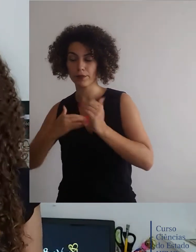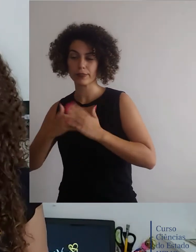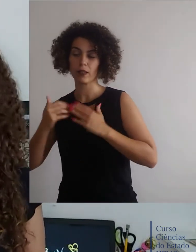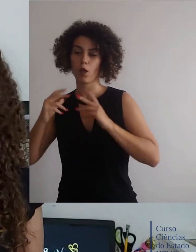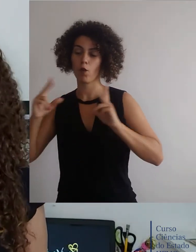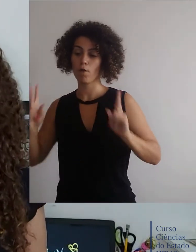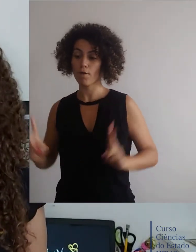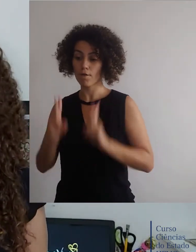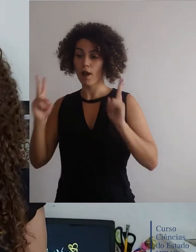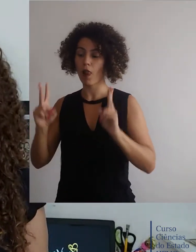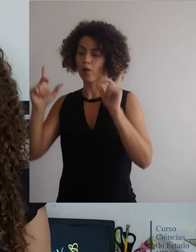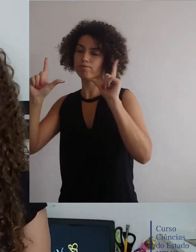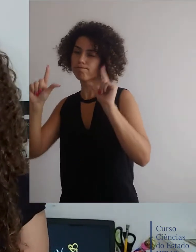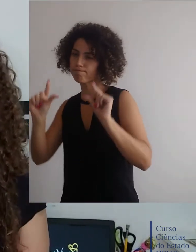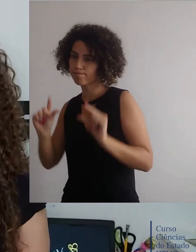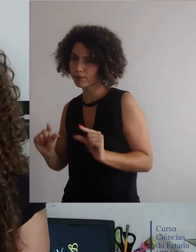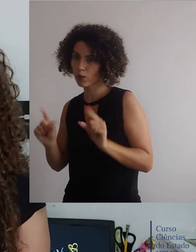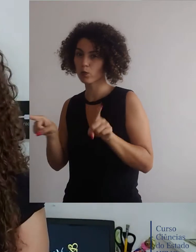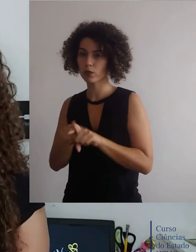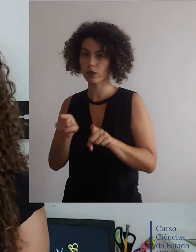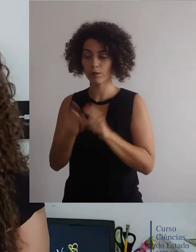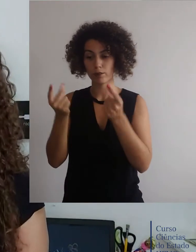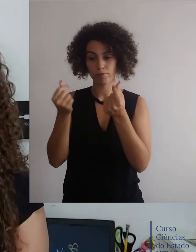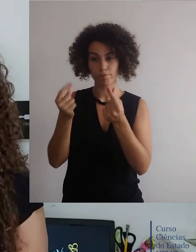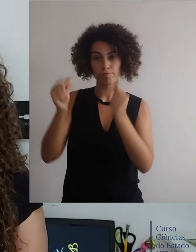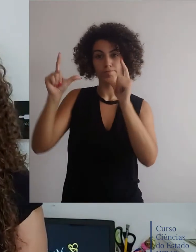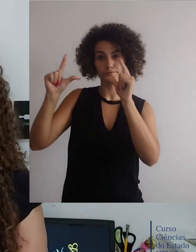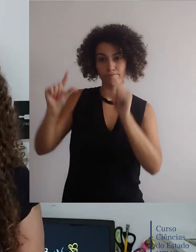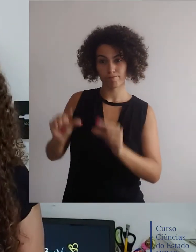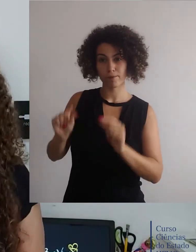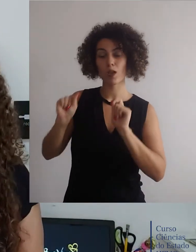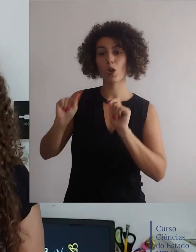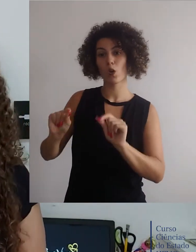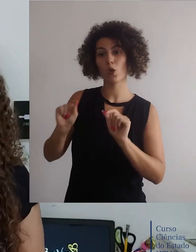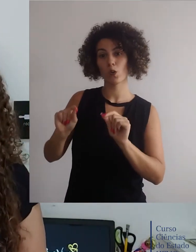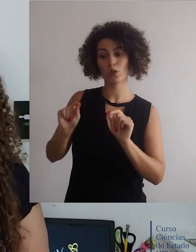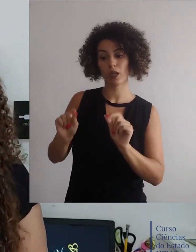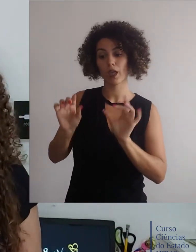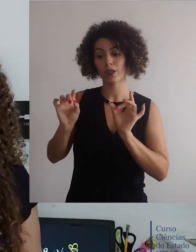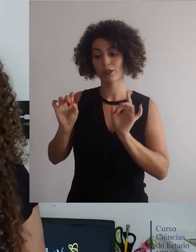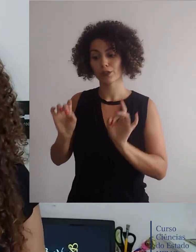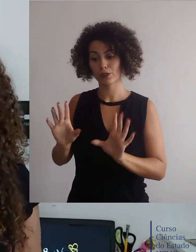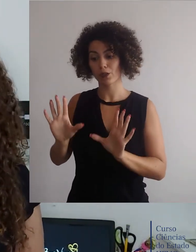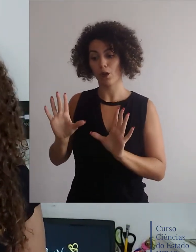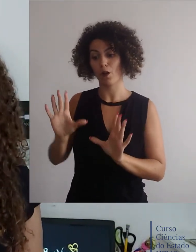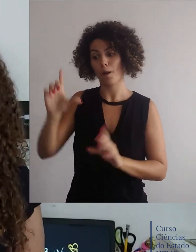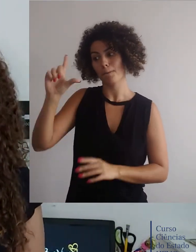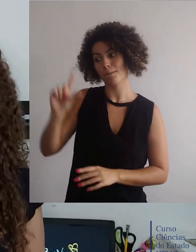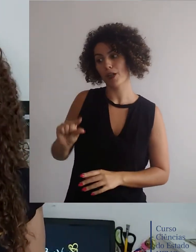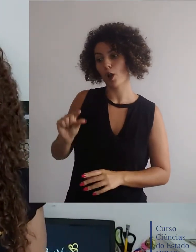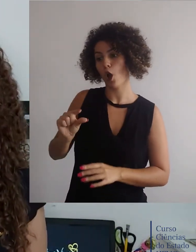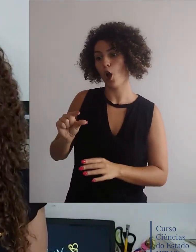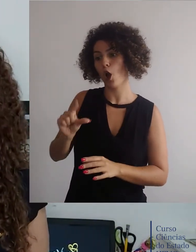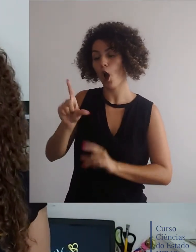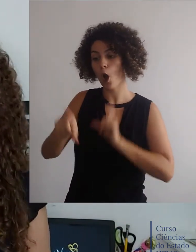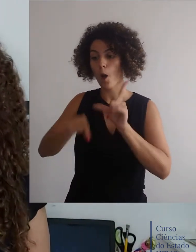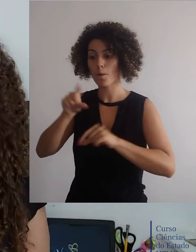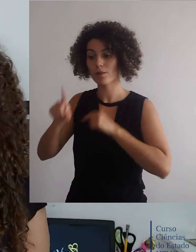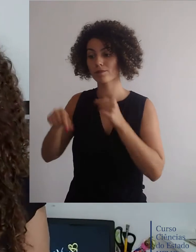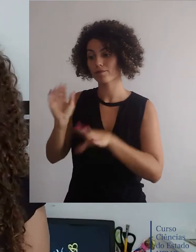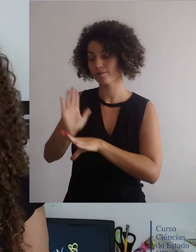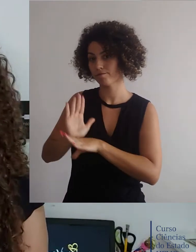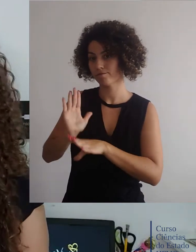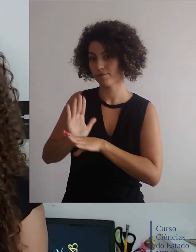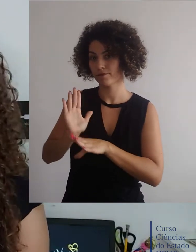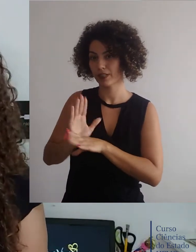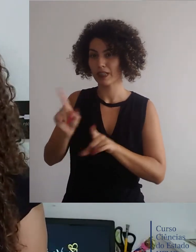possuíam menor prestígio social e menor poder aquisitivo, acabavam por acessar menores cartelas de serviço e